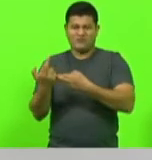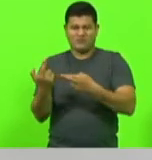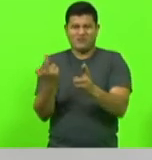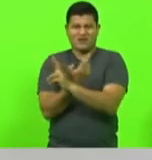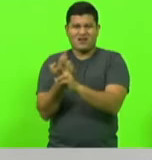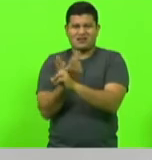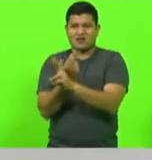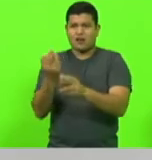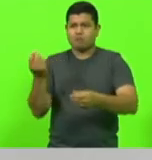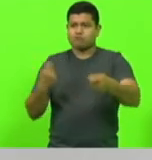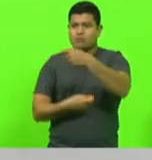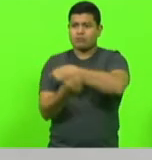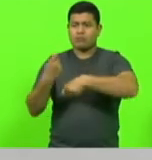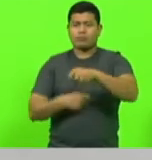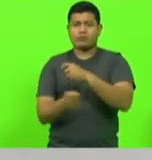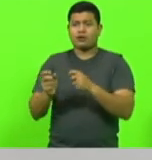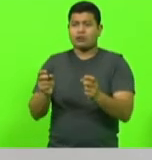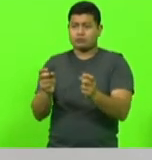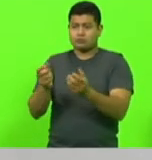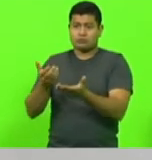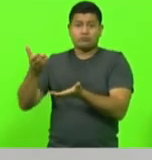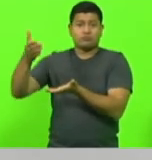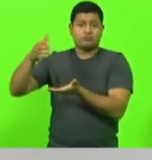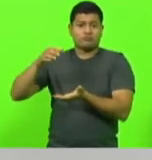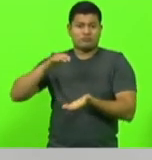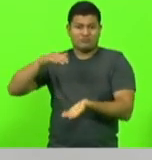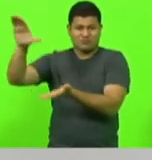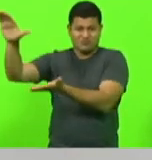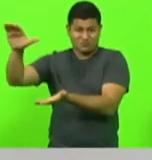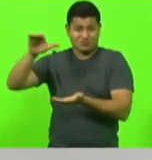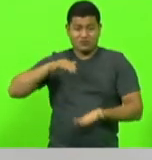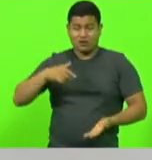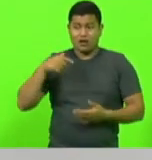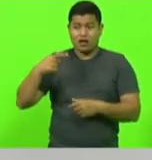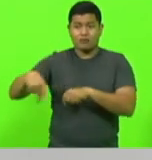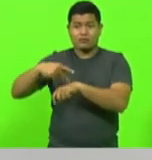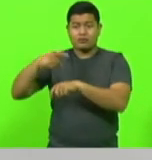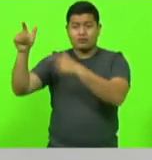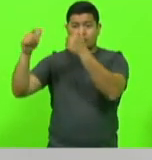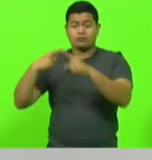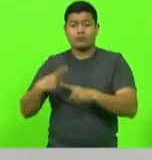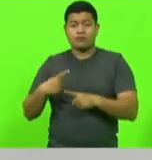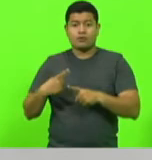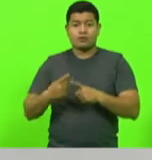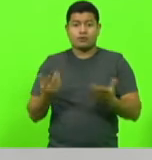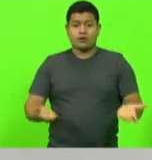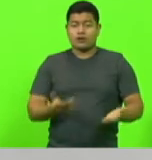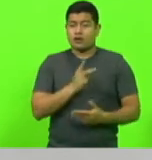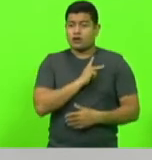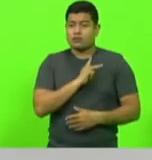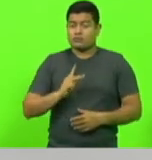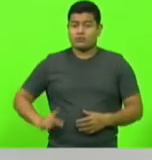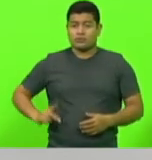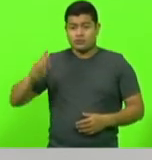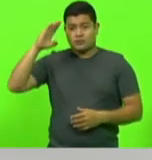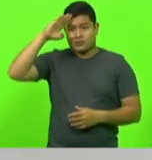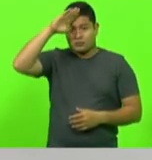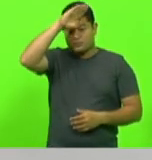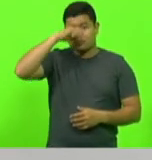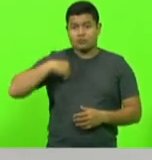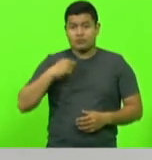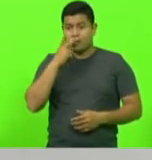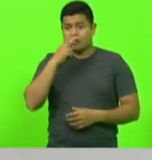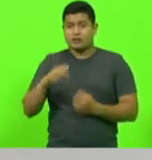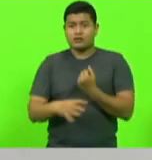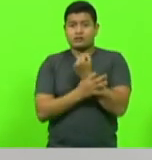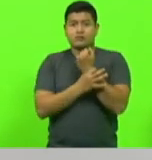insegurança dos negócios brasileiros porque o próprio presidente da república não oferece esta segurança. Sem contar